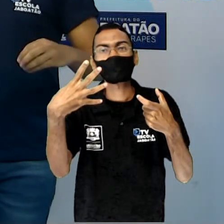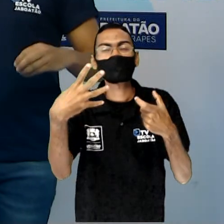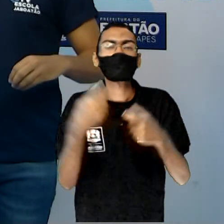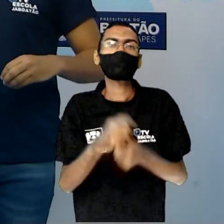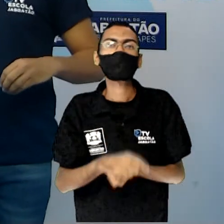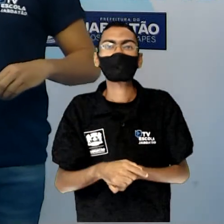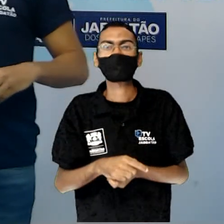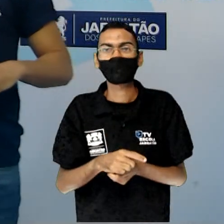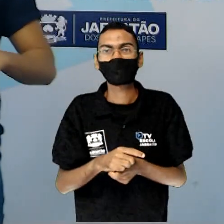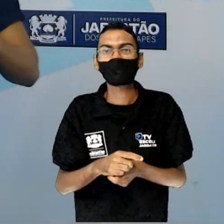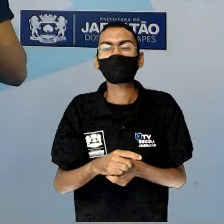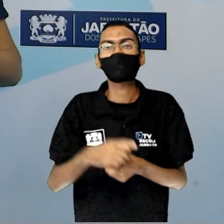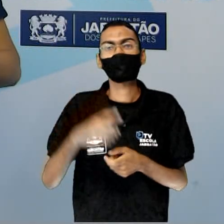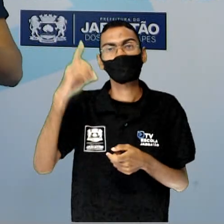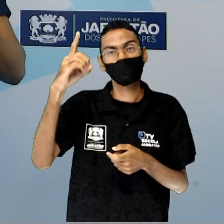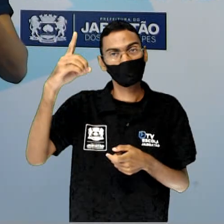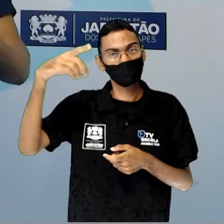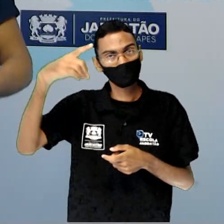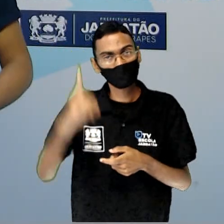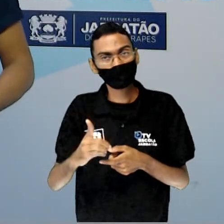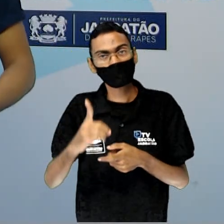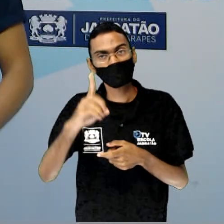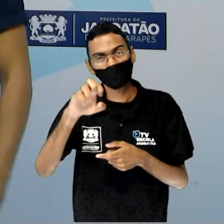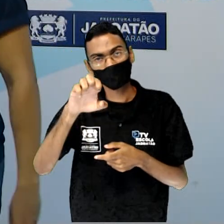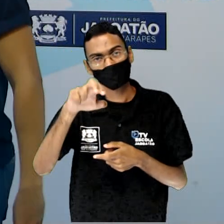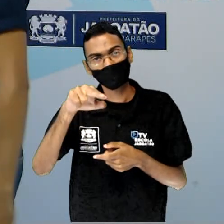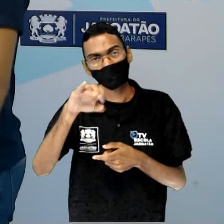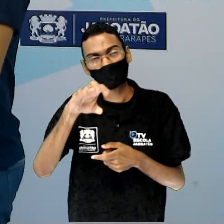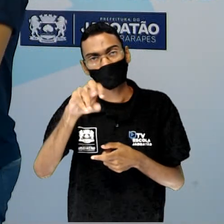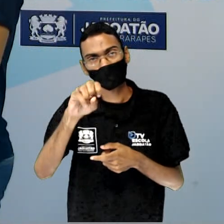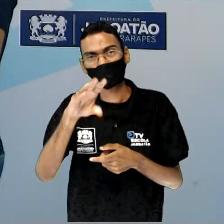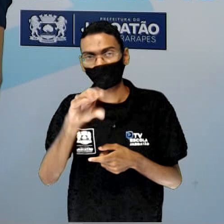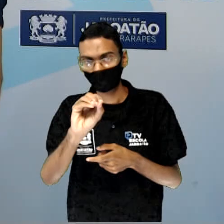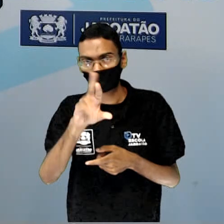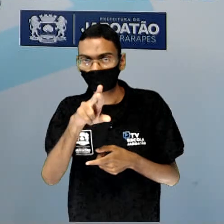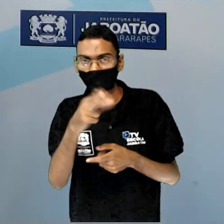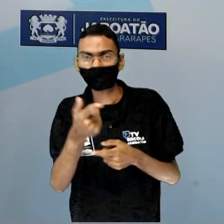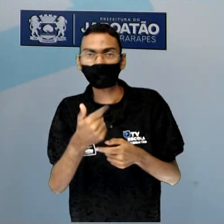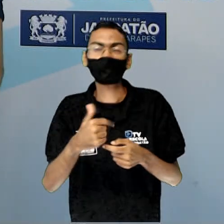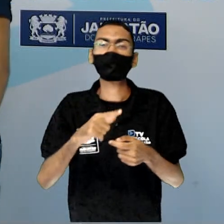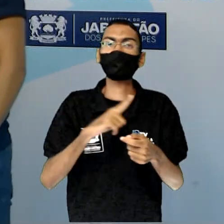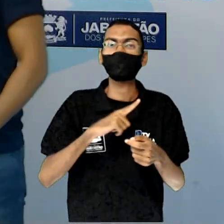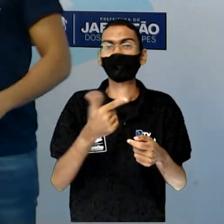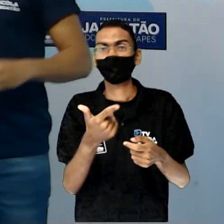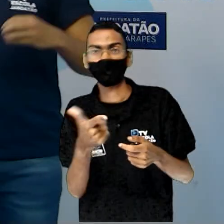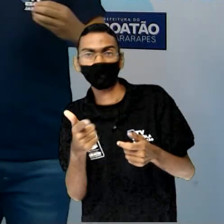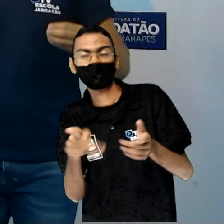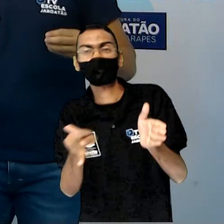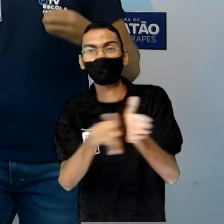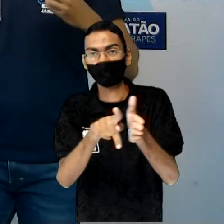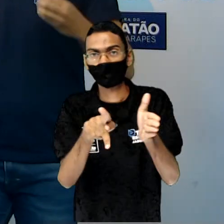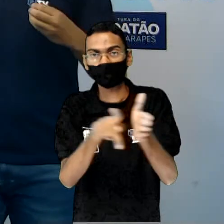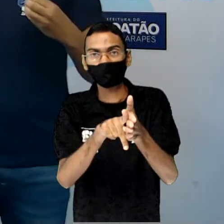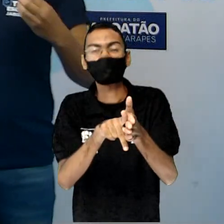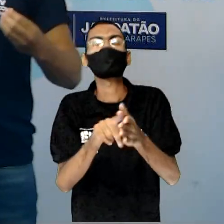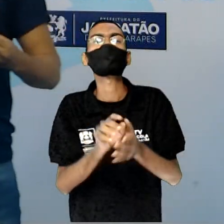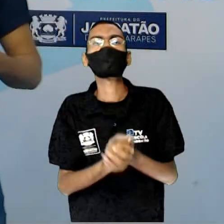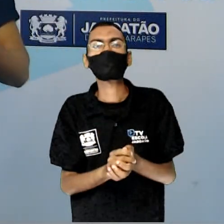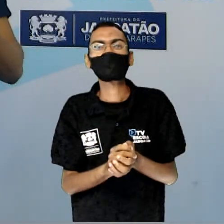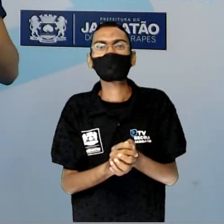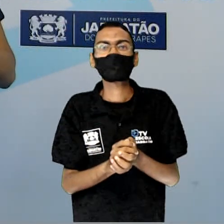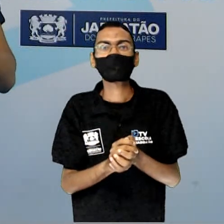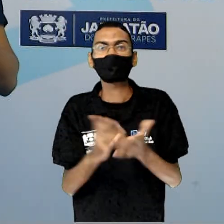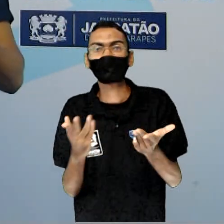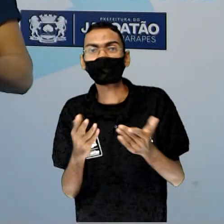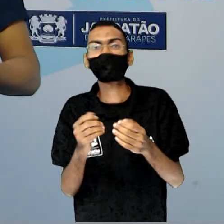Portanto, nós temos aqui uma fração imprópria. Ou seja, a fração imprópria indica um ou mais